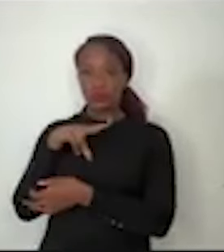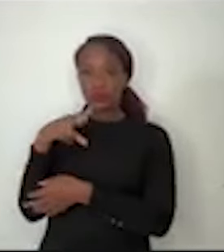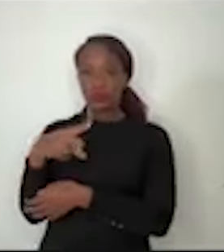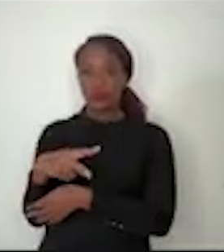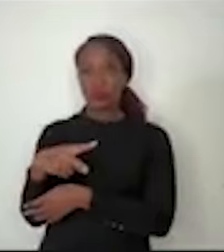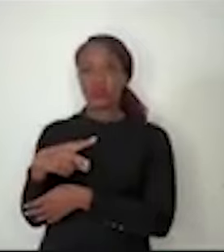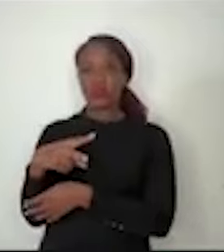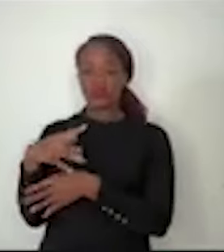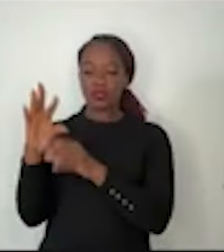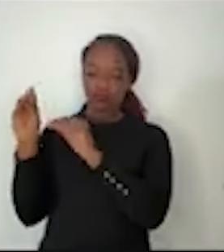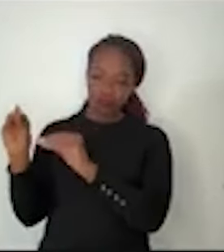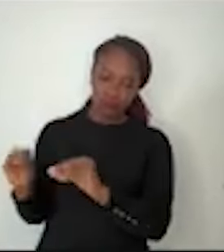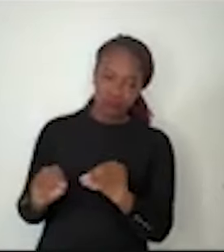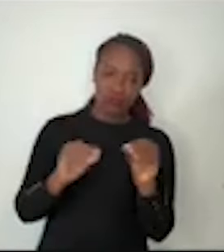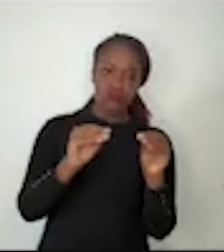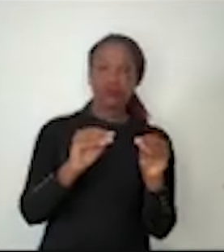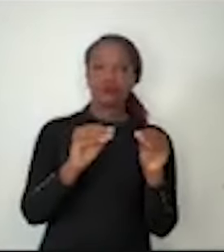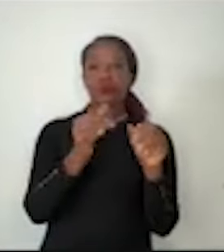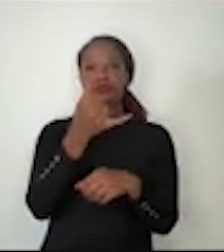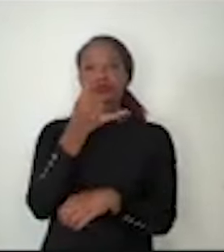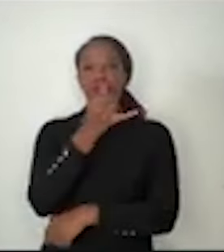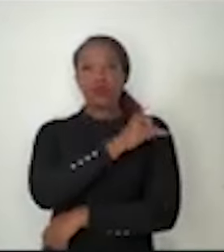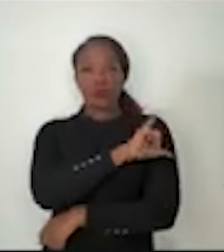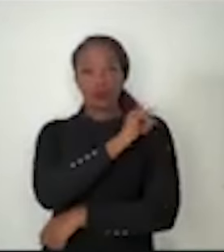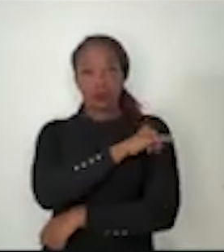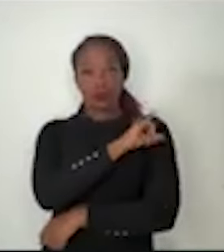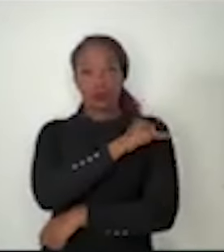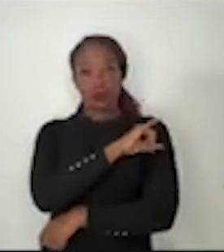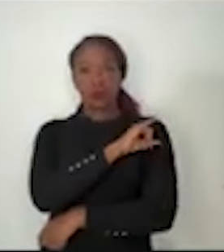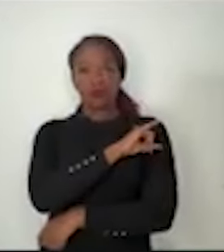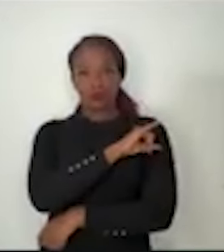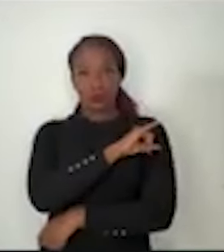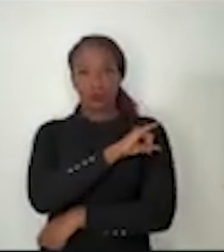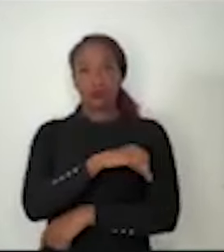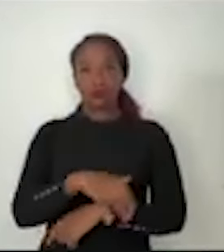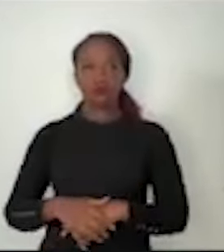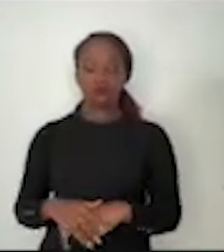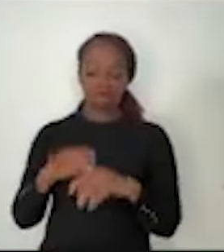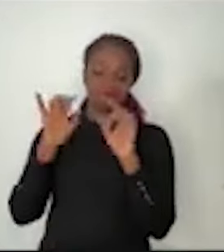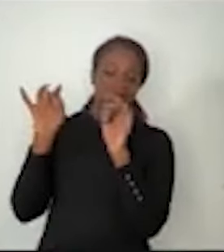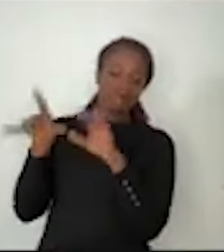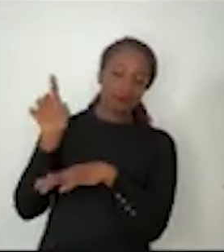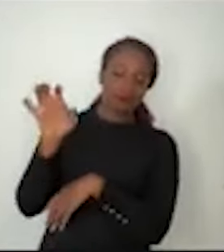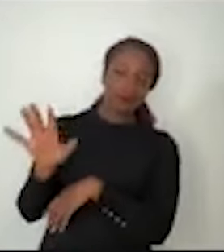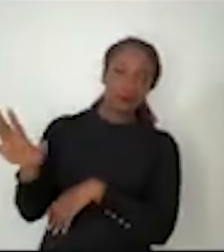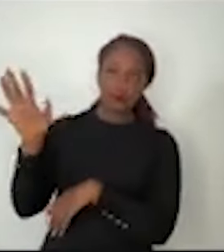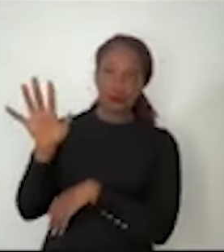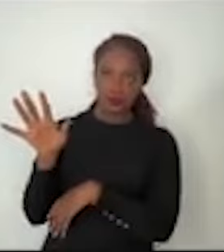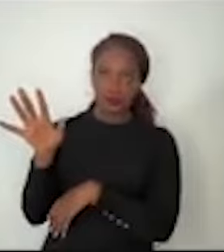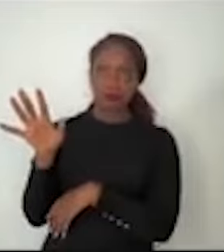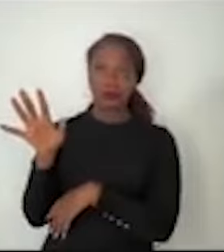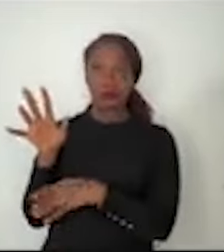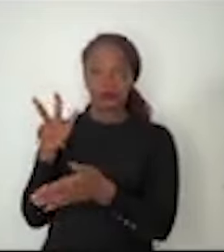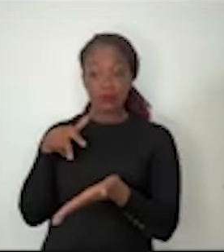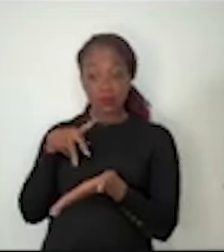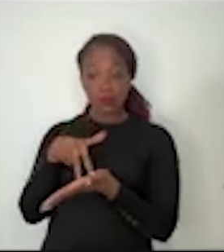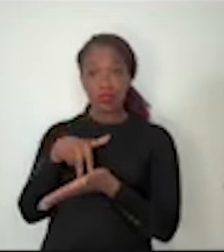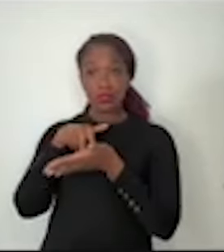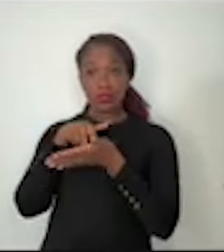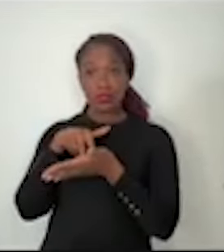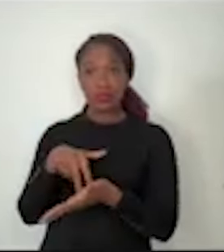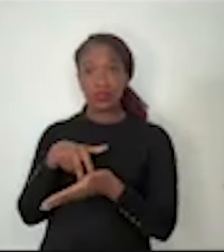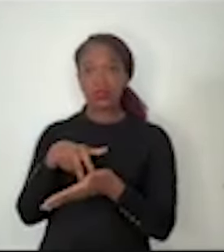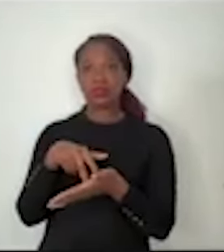fugindo de uma Europa à mercê de Napoleão sem desmerecer a resistência dos escravizados e dos